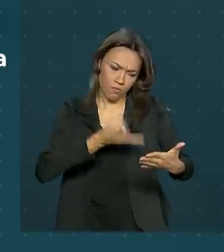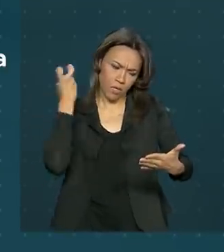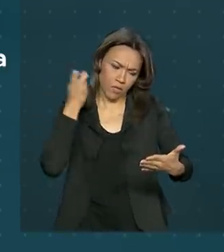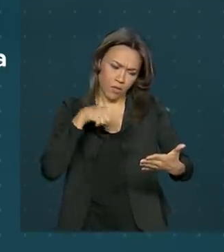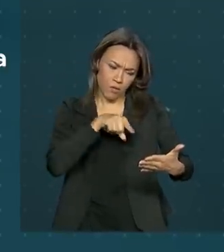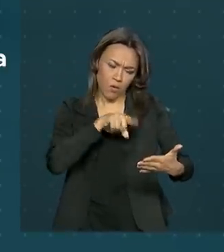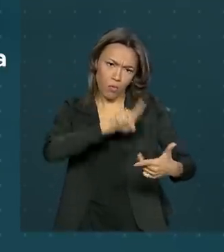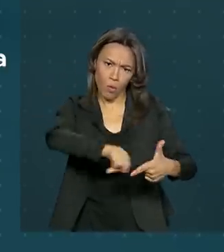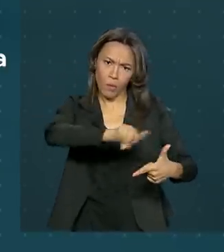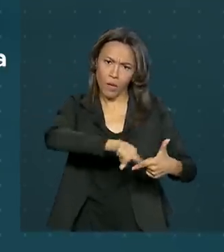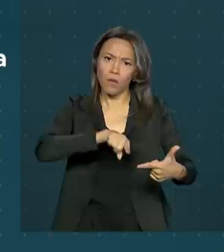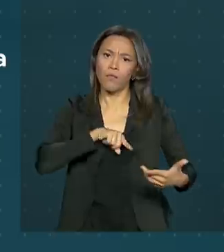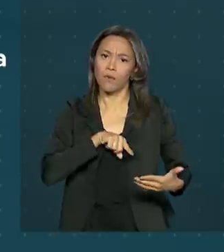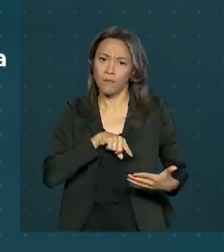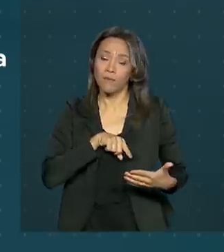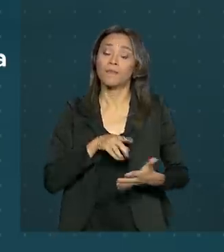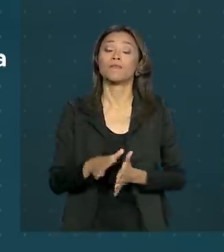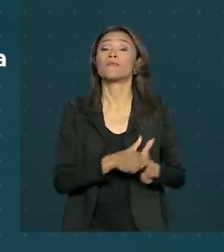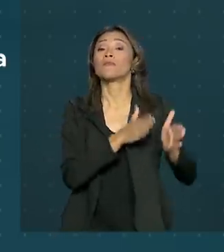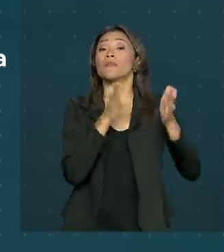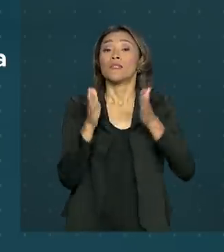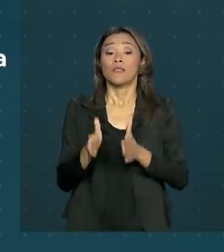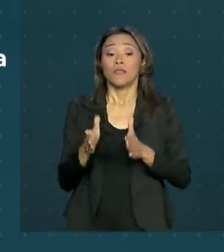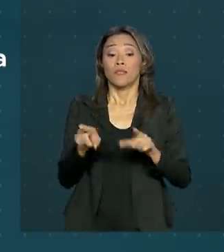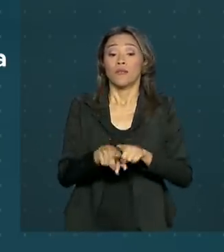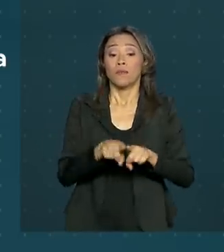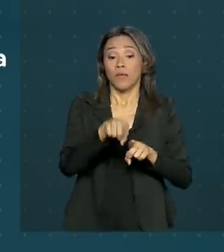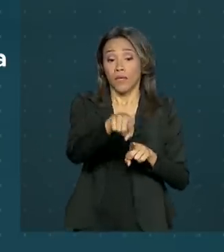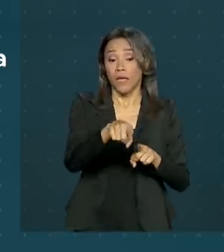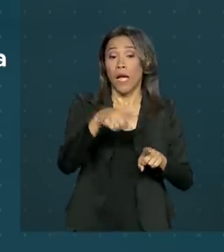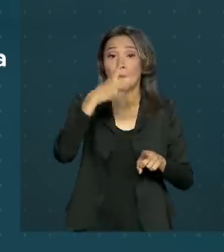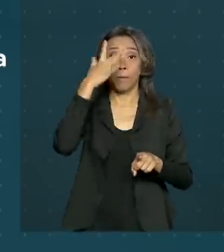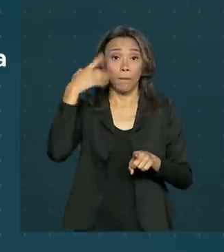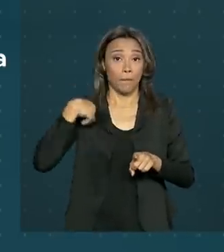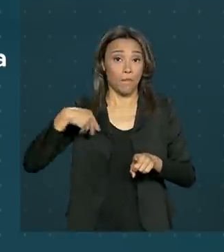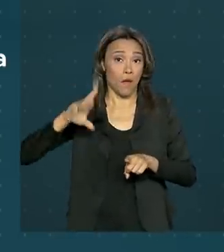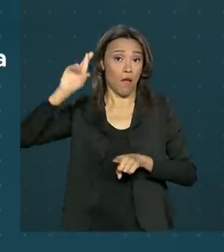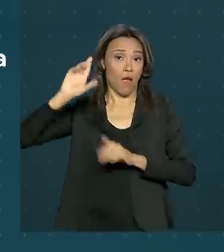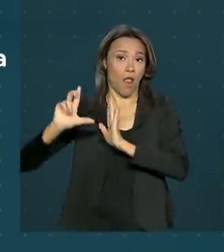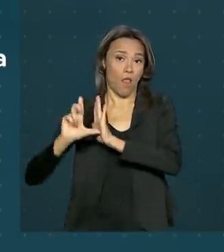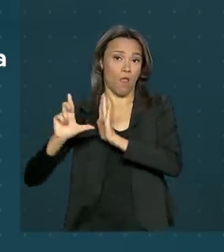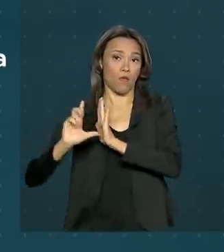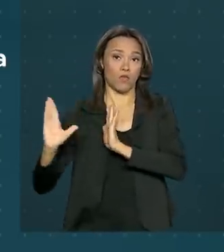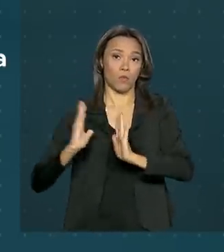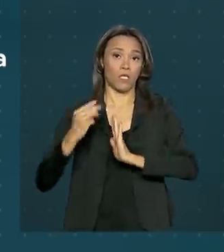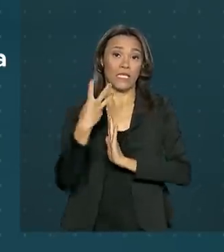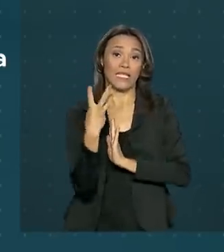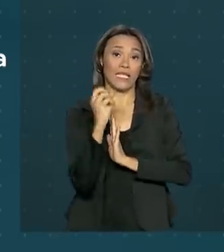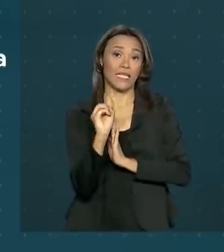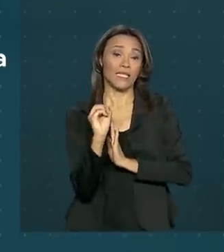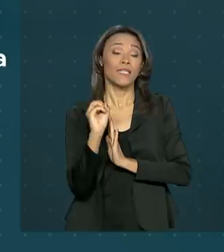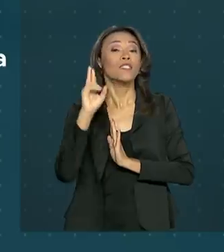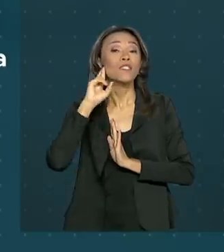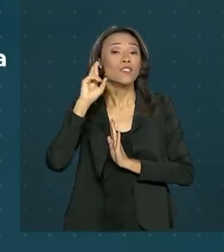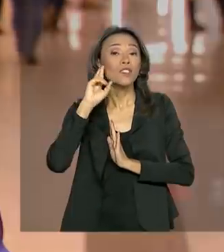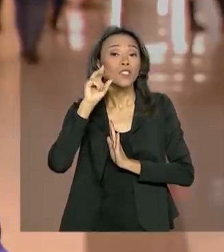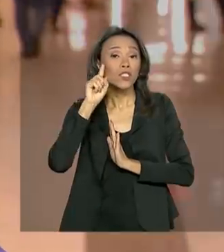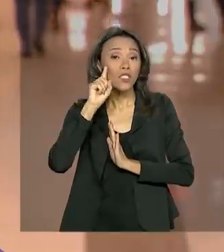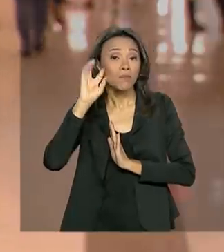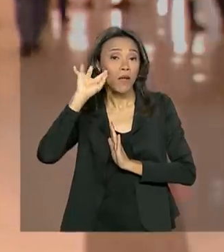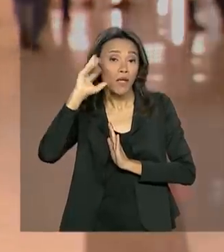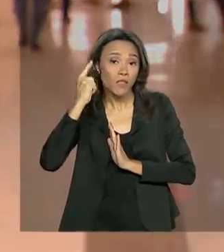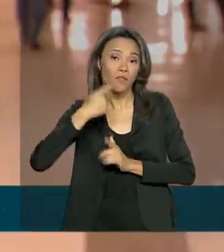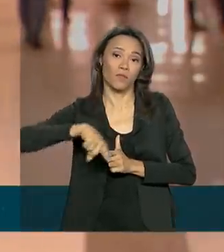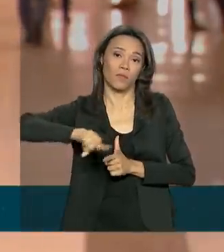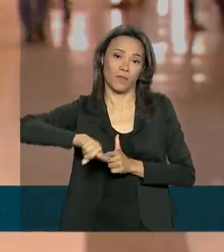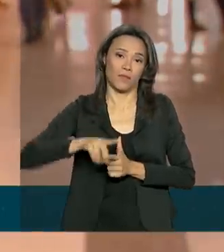percebe o problema. Em todos os casos, o fornecedor tem até 30 dias para reparar o produto. Quem